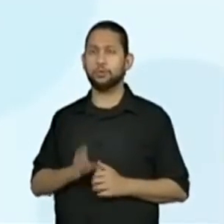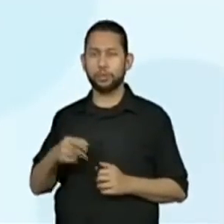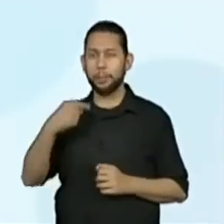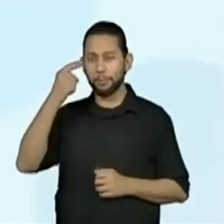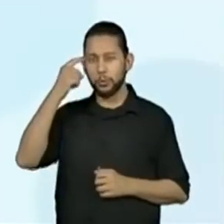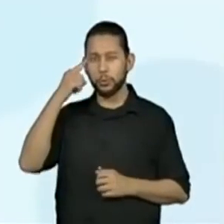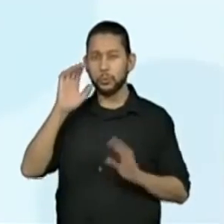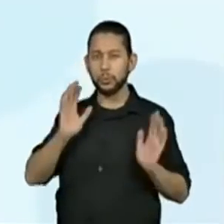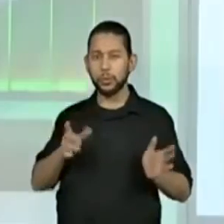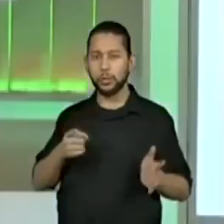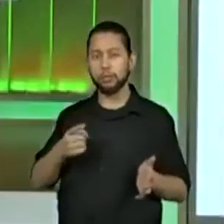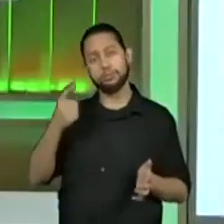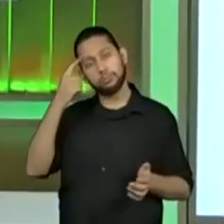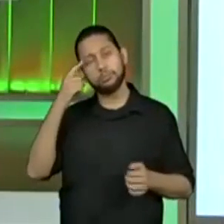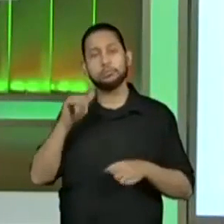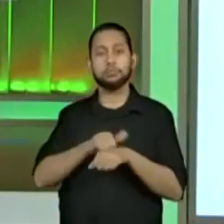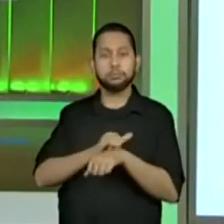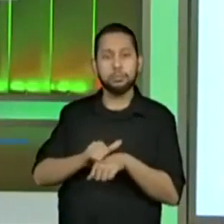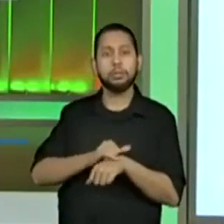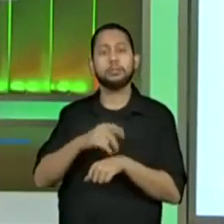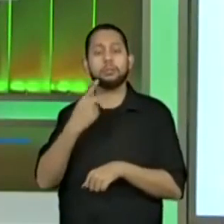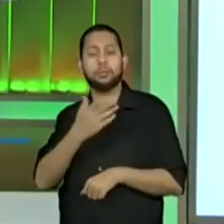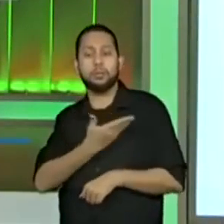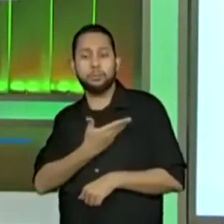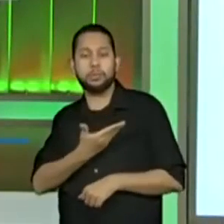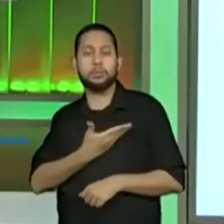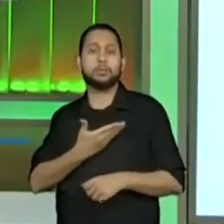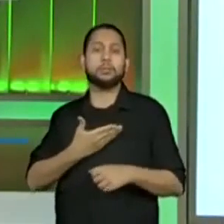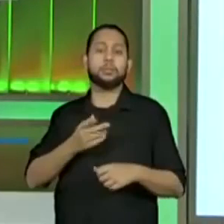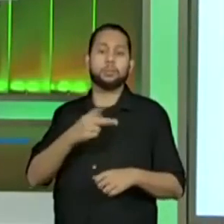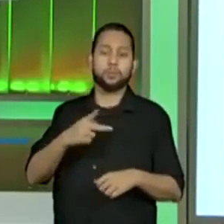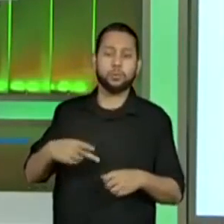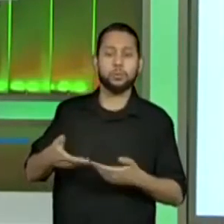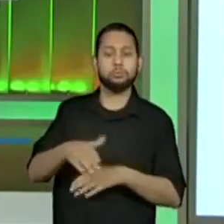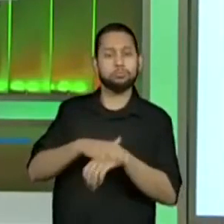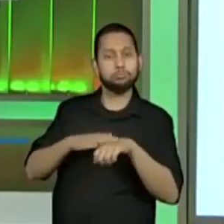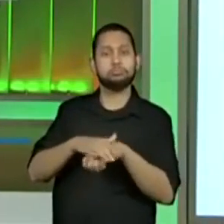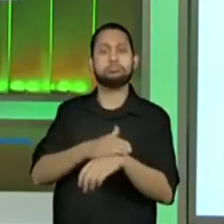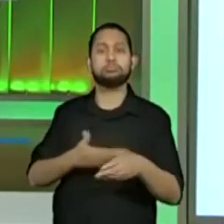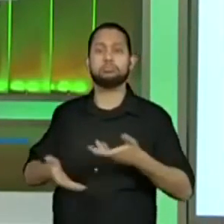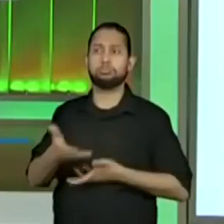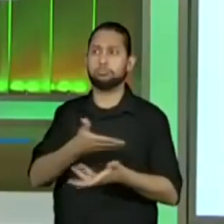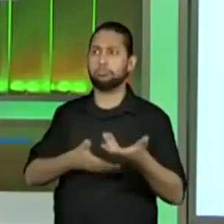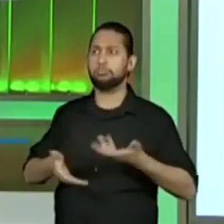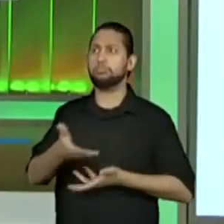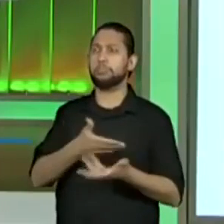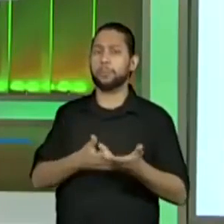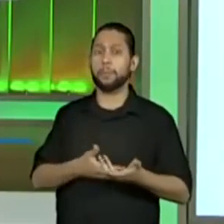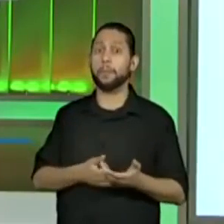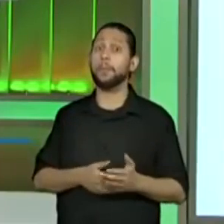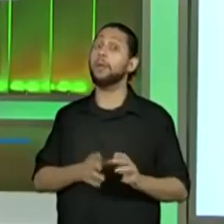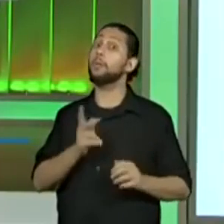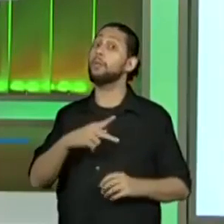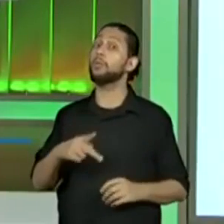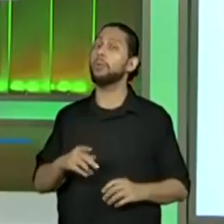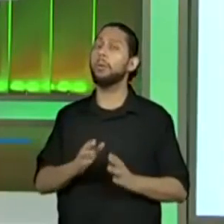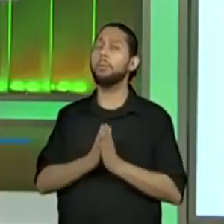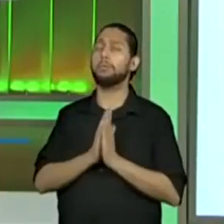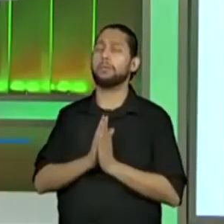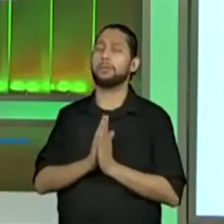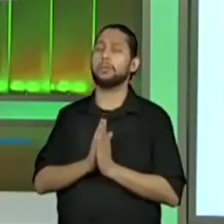pensou nisso antes? Pense aí, troque ideias com seus colegas nos chats menores. E professores, eu